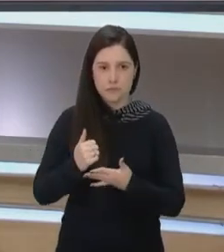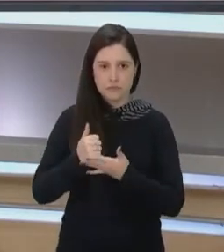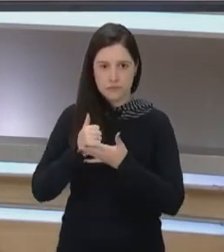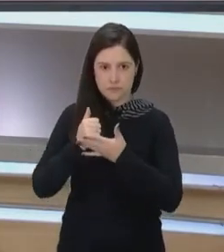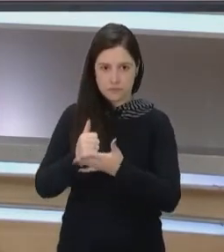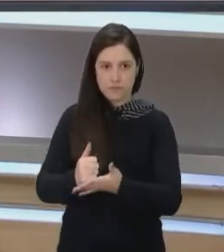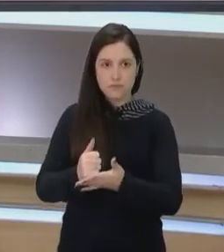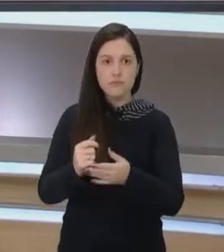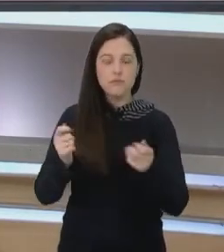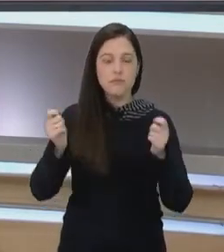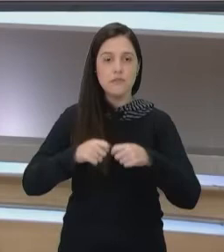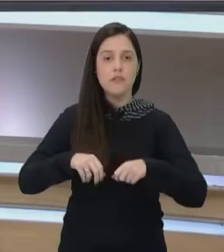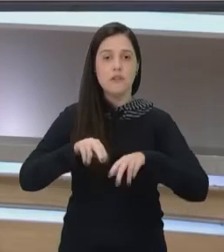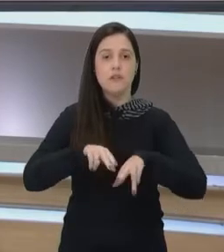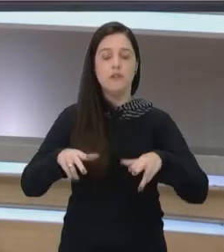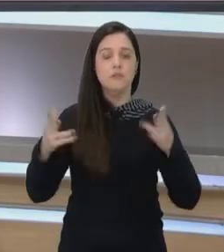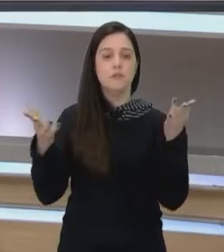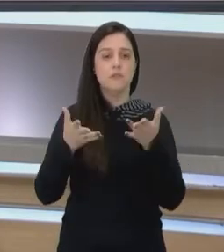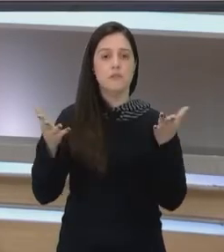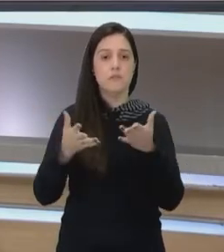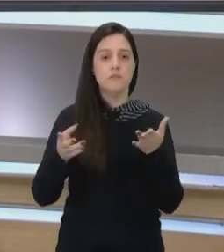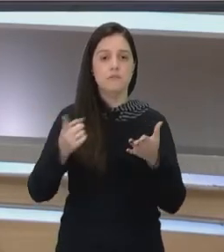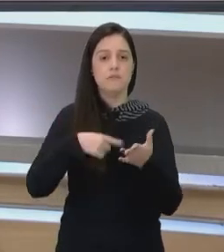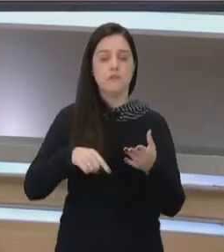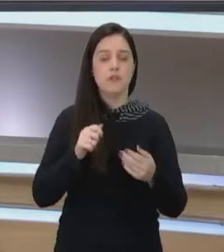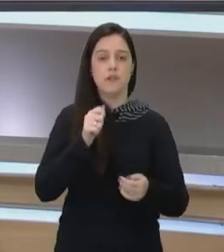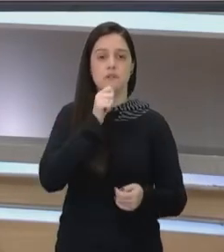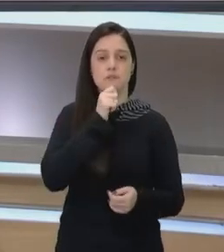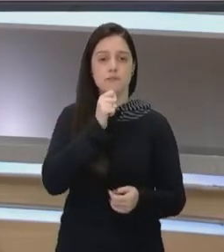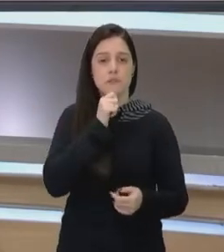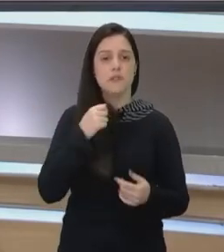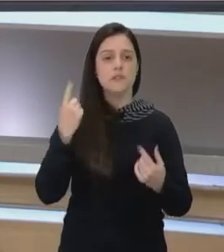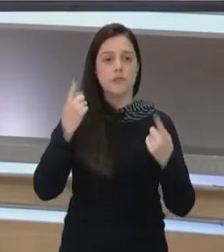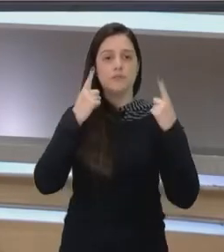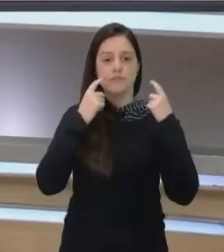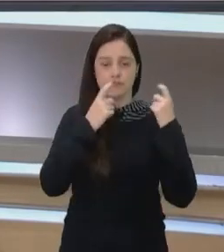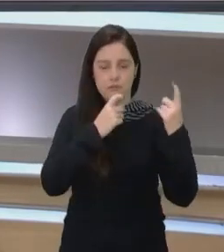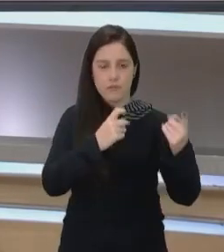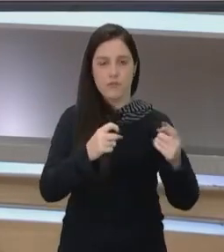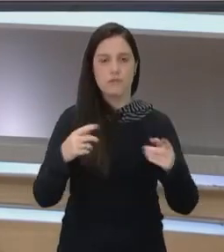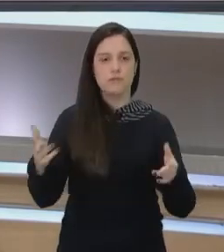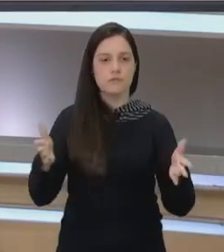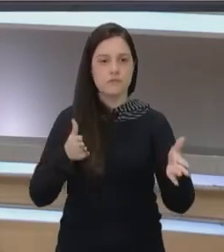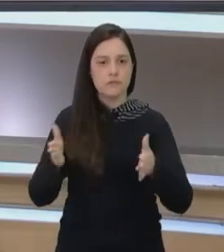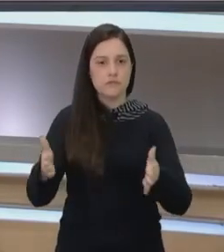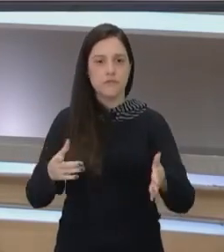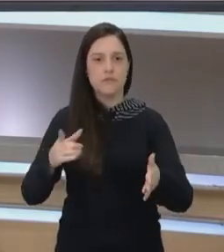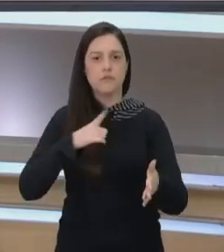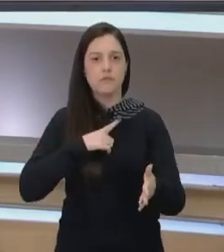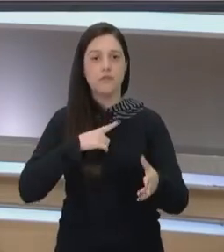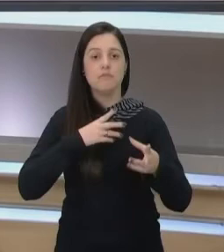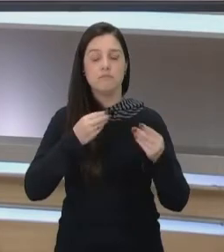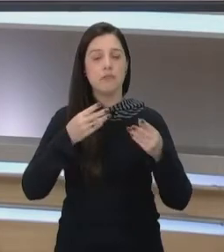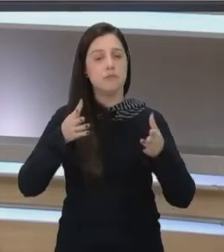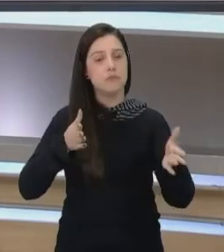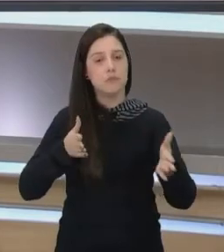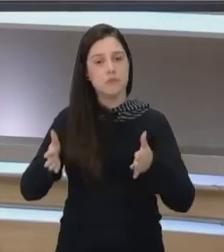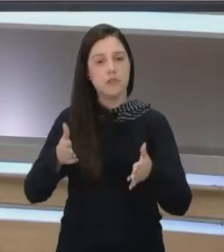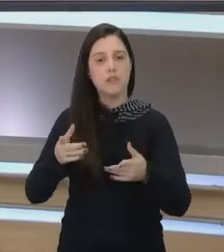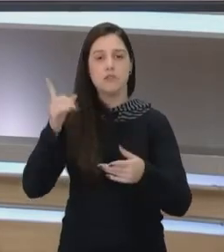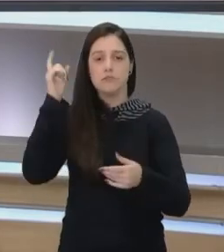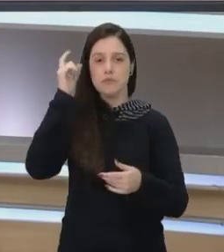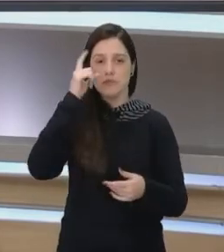cultura do estupro até hoje, e ainda somos violentadas o tempo inteiro, e ainda temos muito medo e